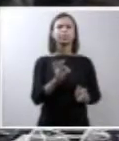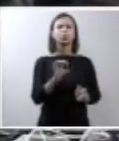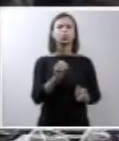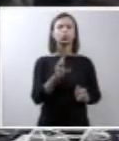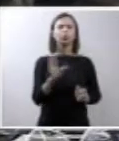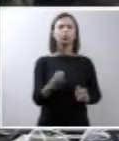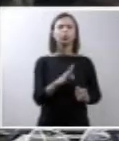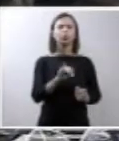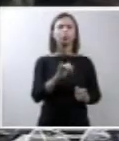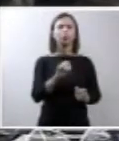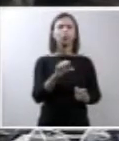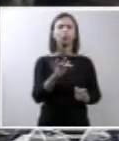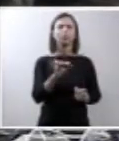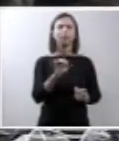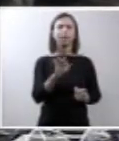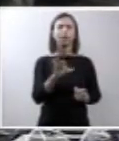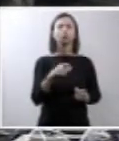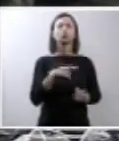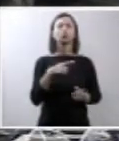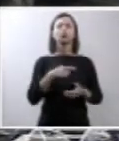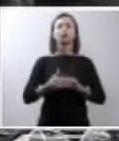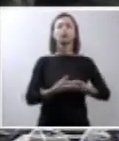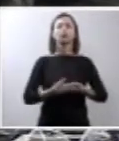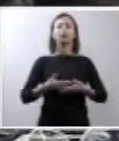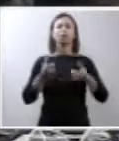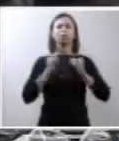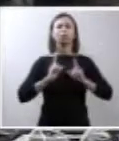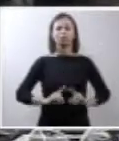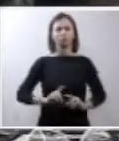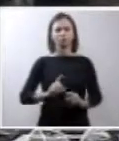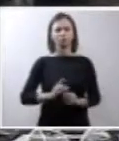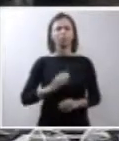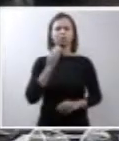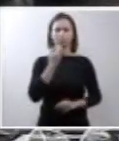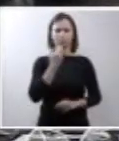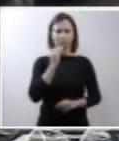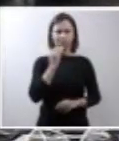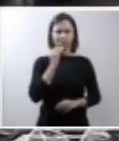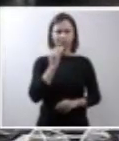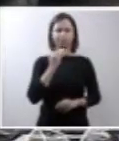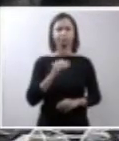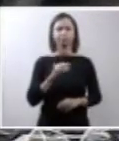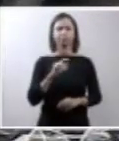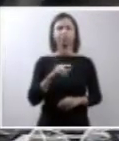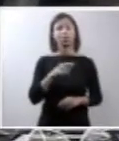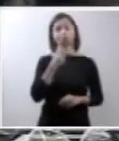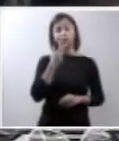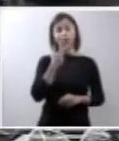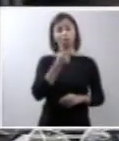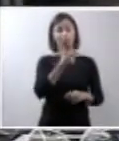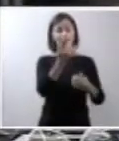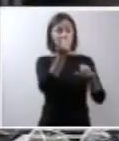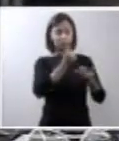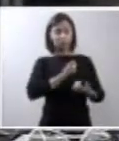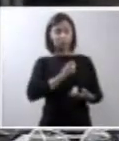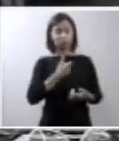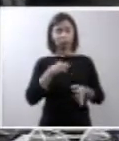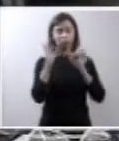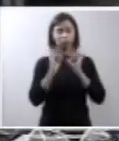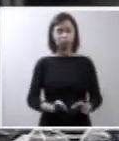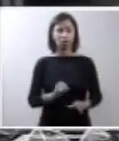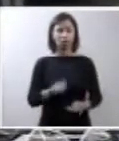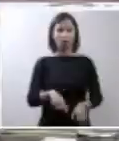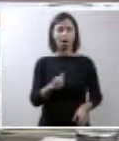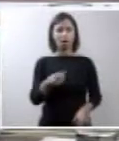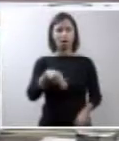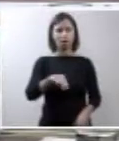biofeto de criança como a formação que foi quando ele me consultou que disse que era anencefalia confirmou para mim.